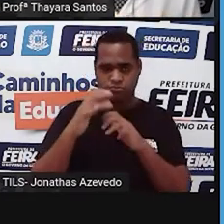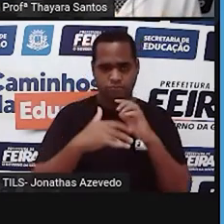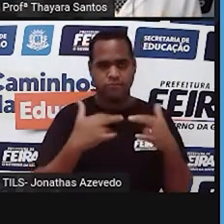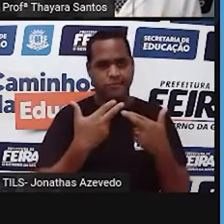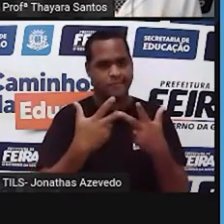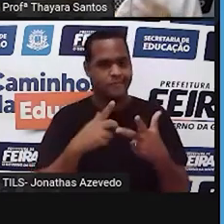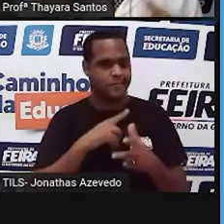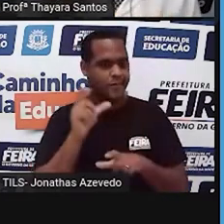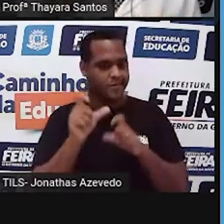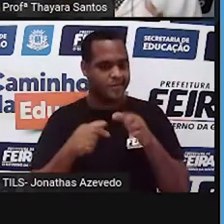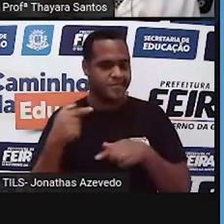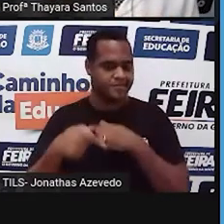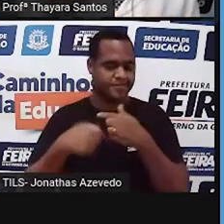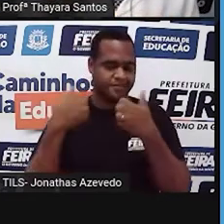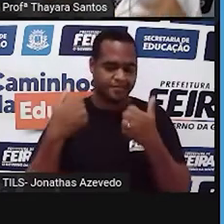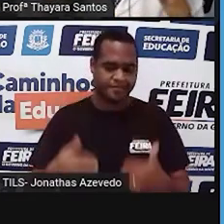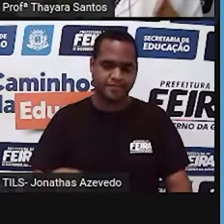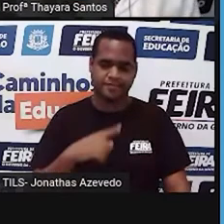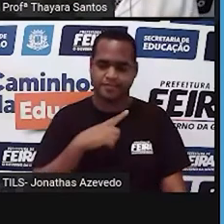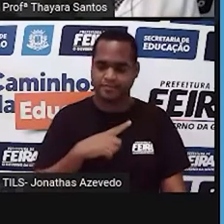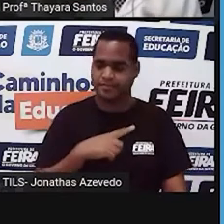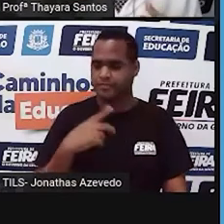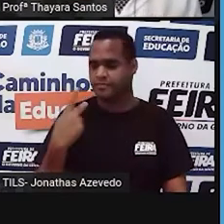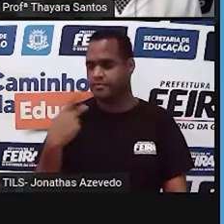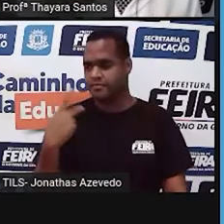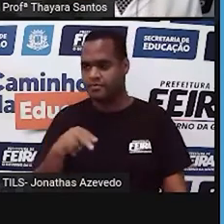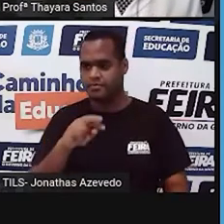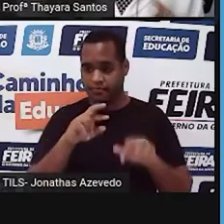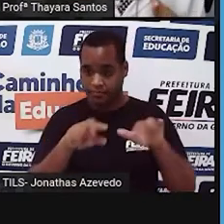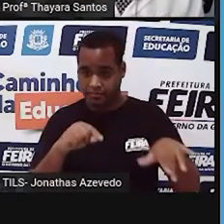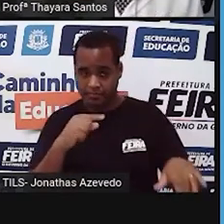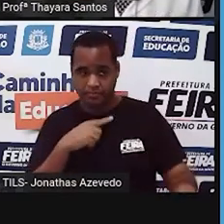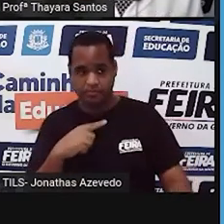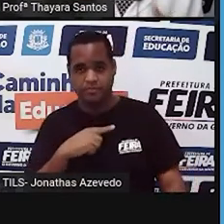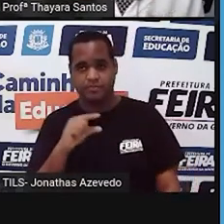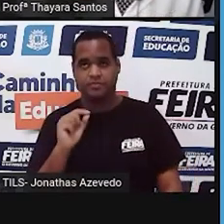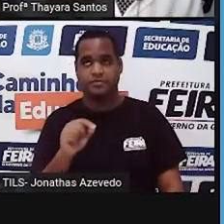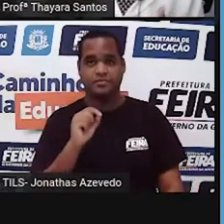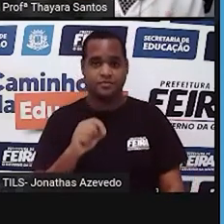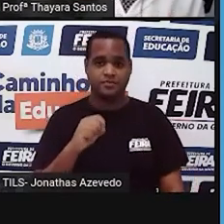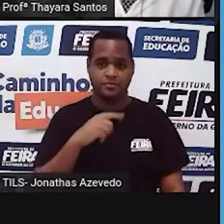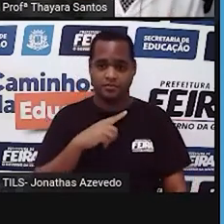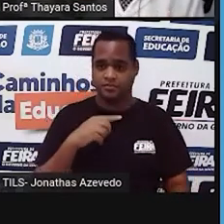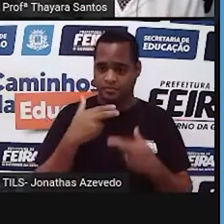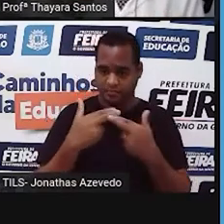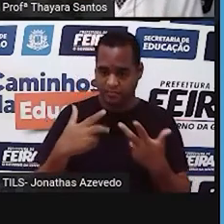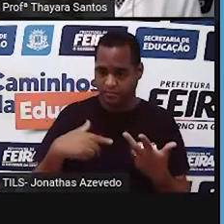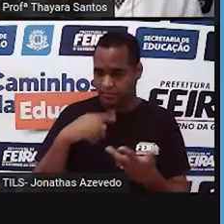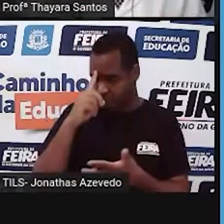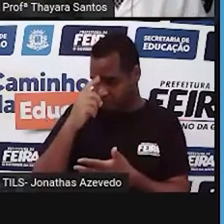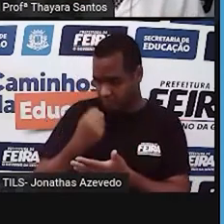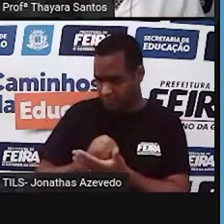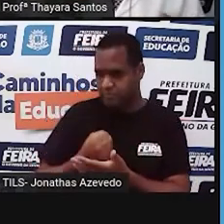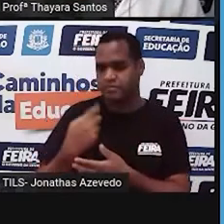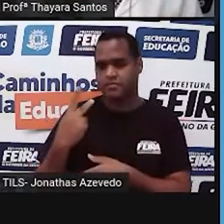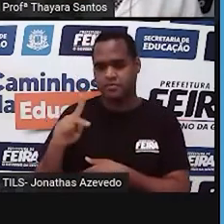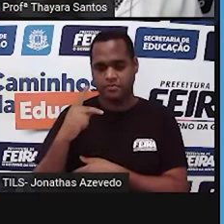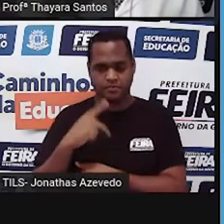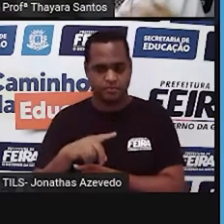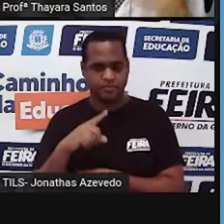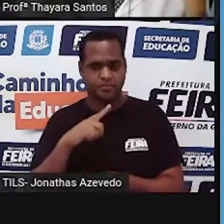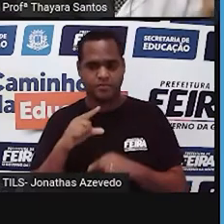genéticas. Por todos os indivíduos têm uma molécula que determina as suas características genéticas, seja lá a